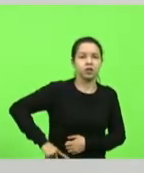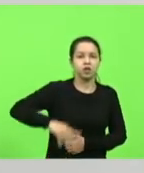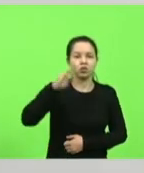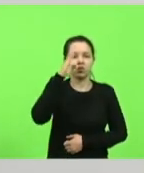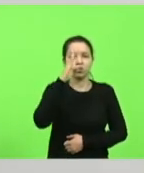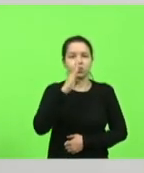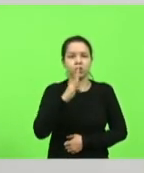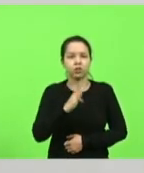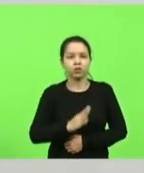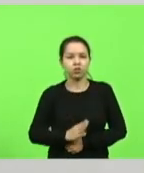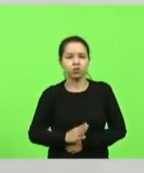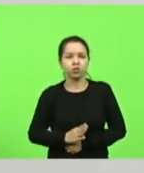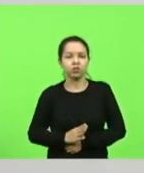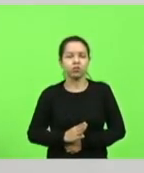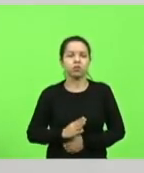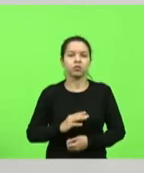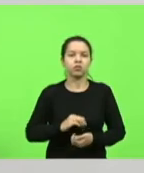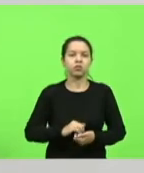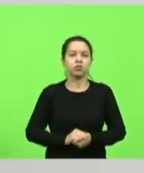parlamentares federais